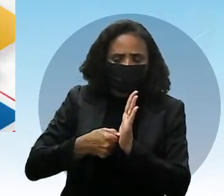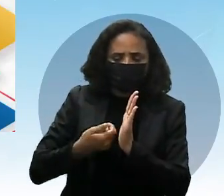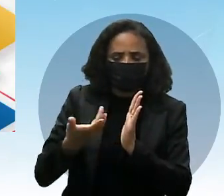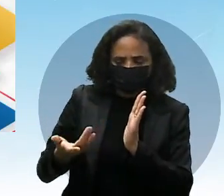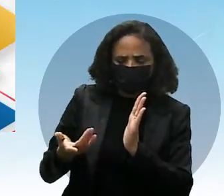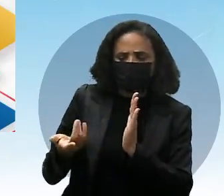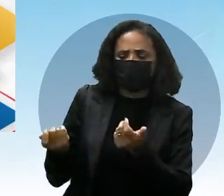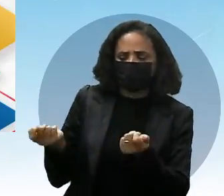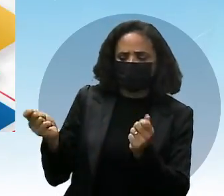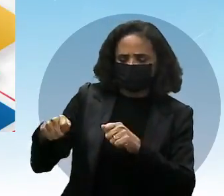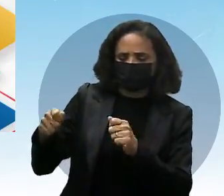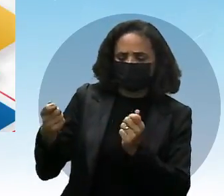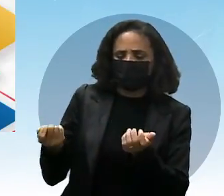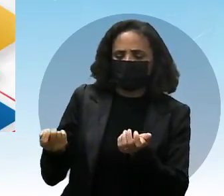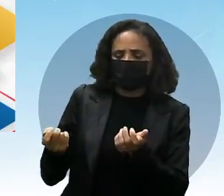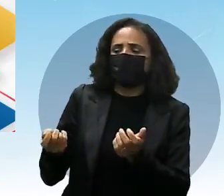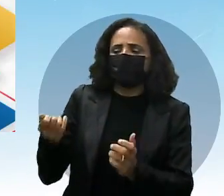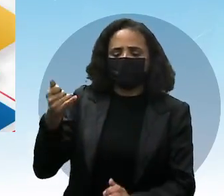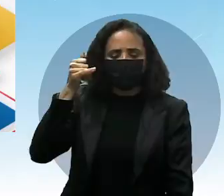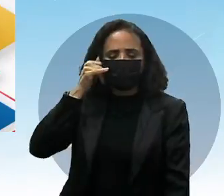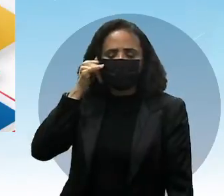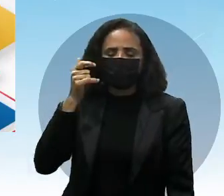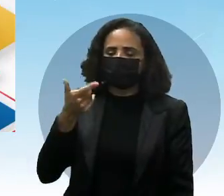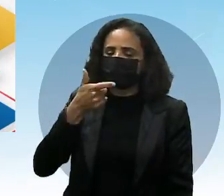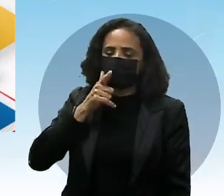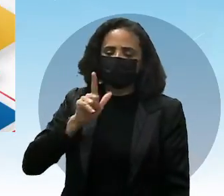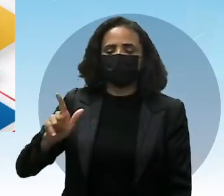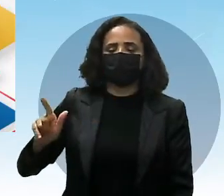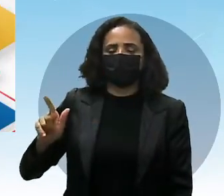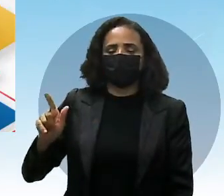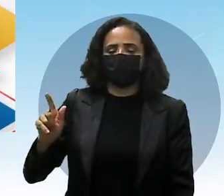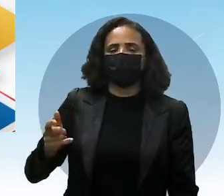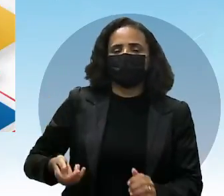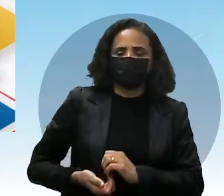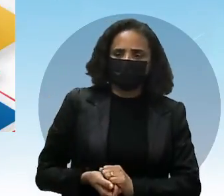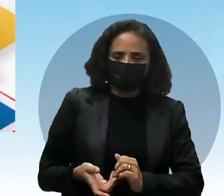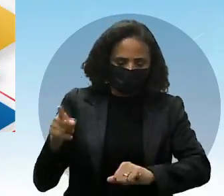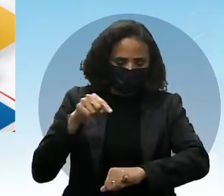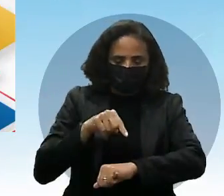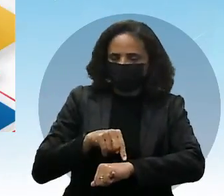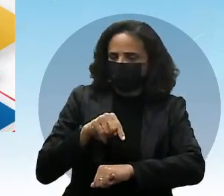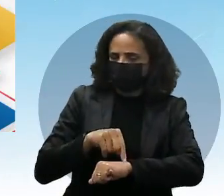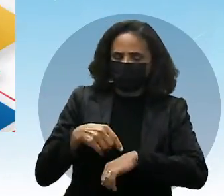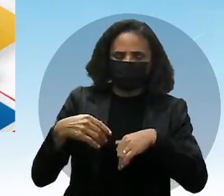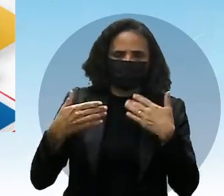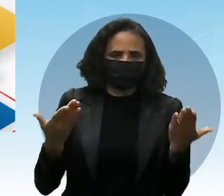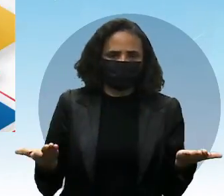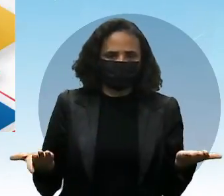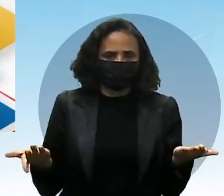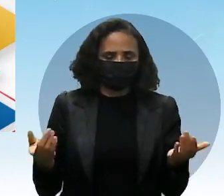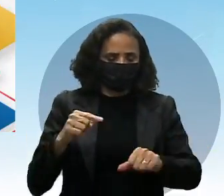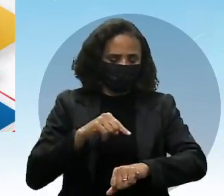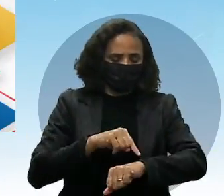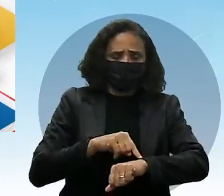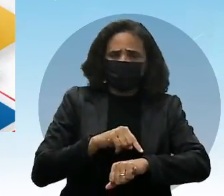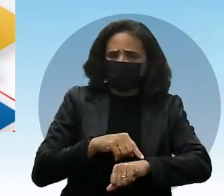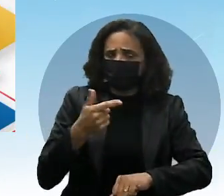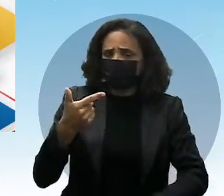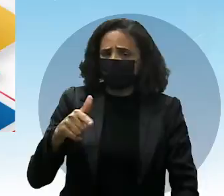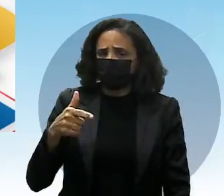Pode ser que se você carregá-lo, né? Ele, não tenho tempo para isto. Olha, ele não tem tempo